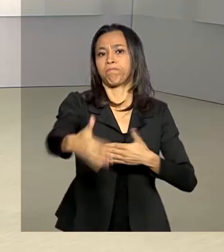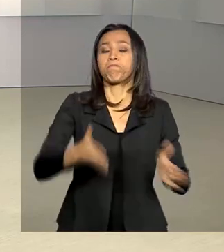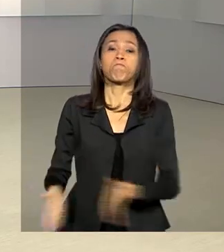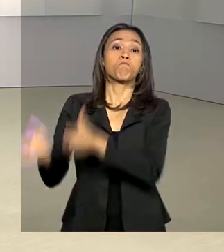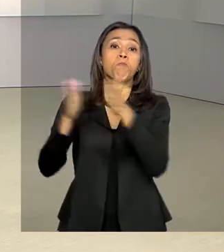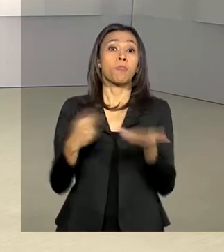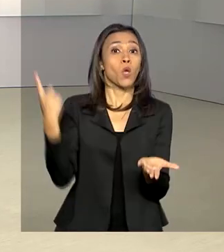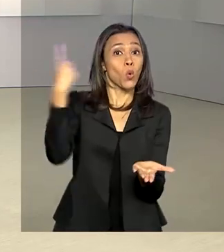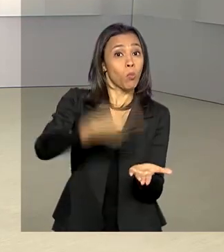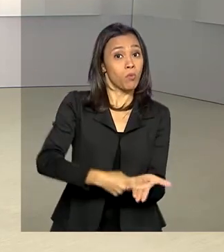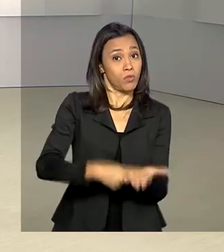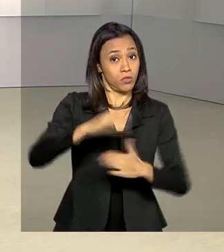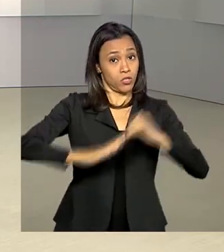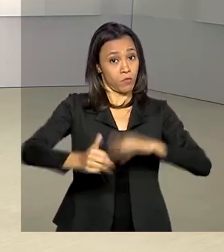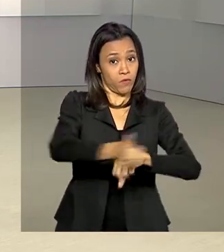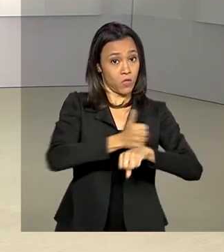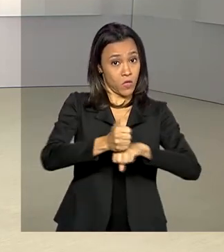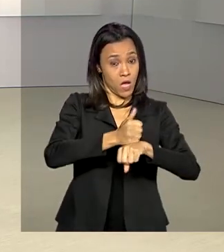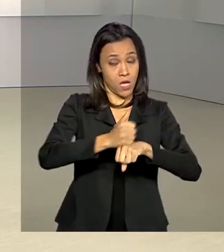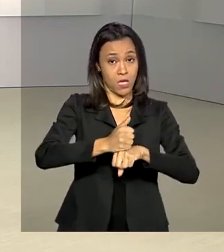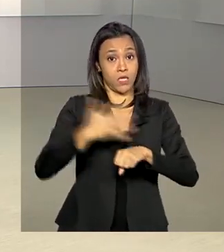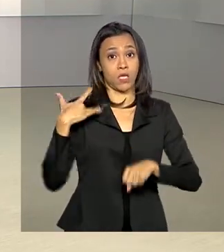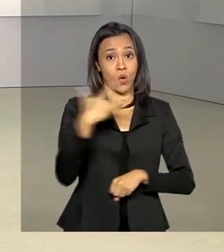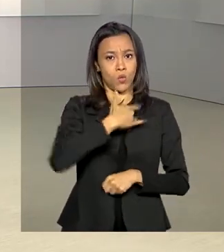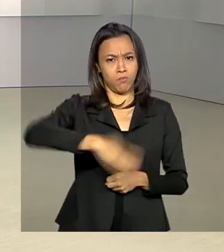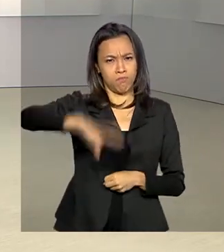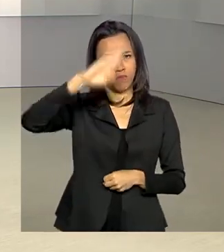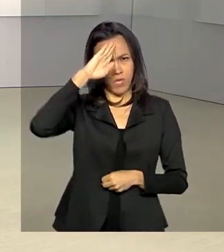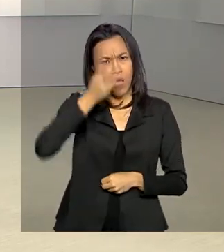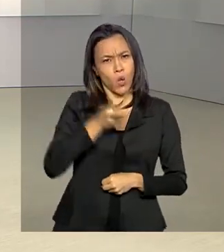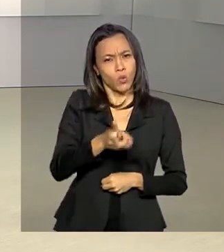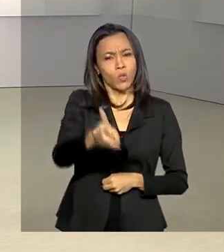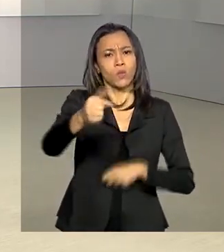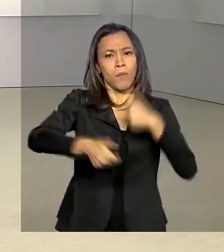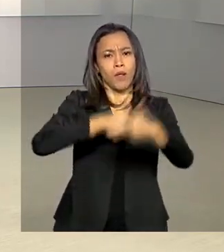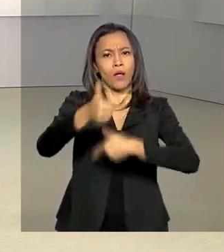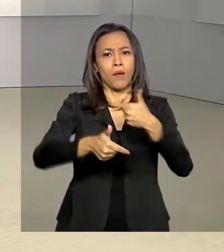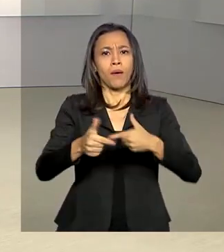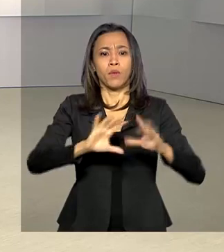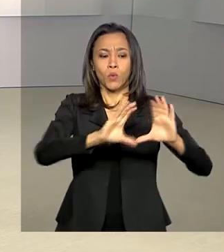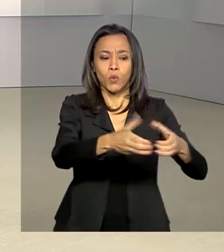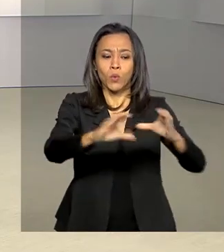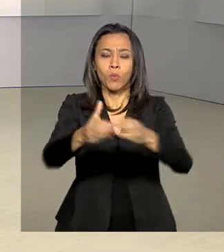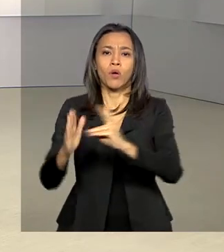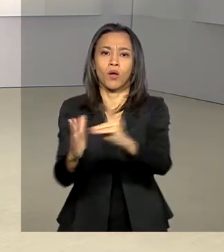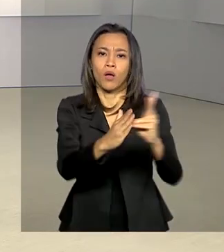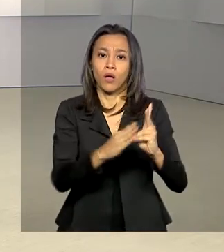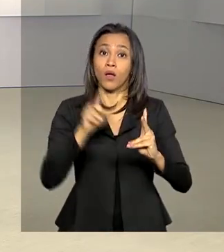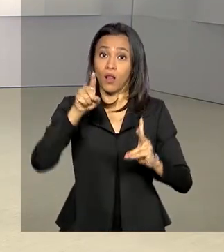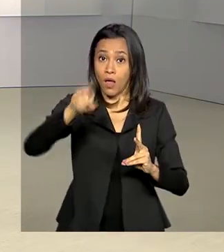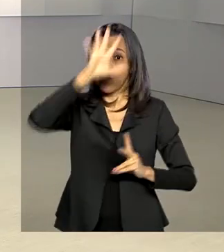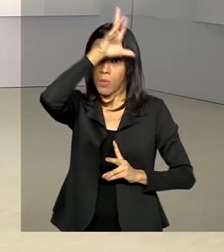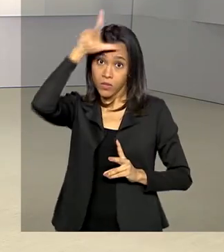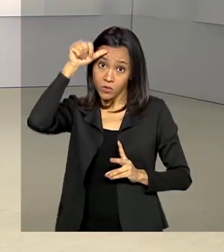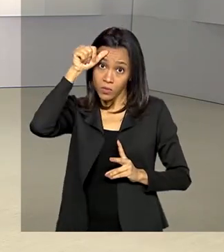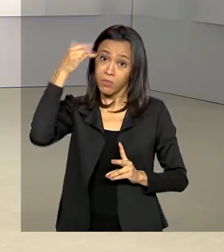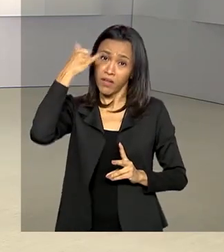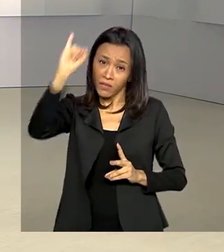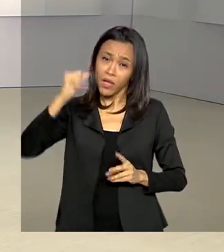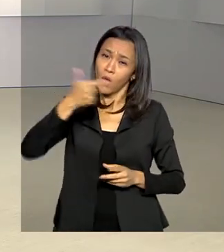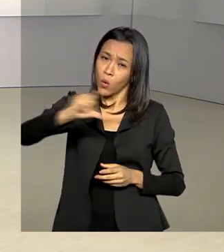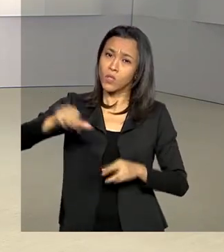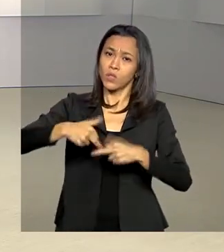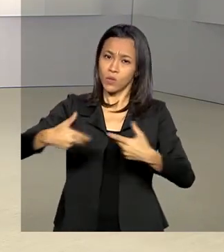de profissionais de saúde militares continua em aldeias do Amazonas para a prevenção da Covid-19 e outras doenças.